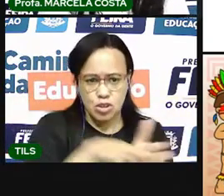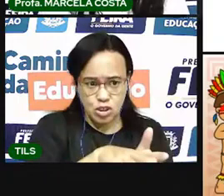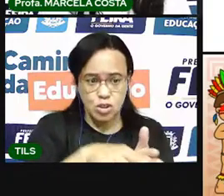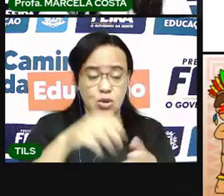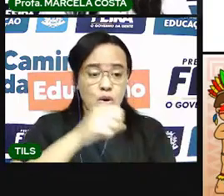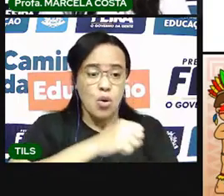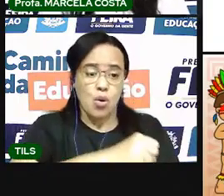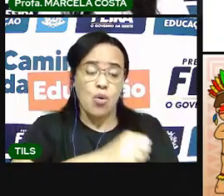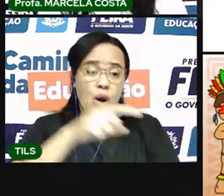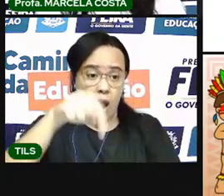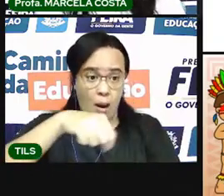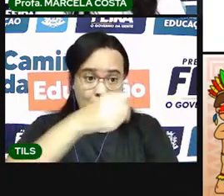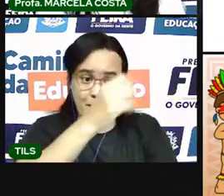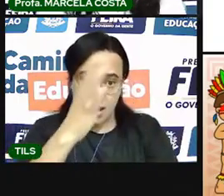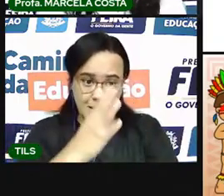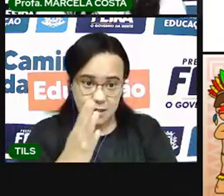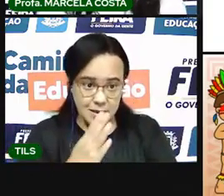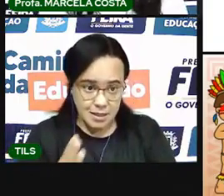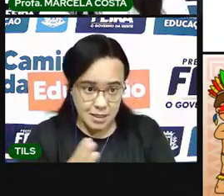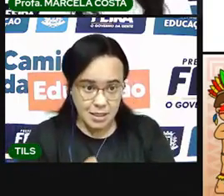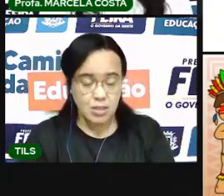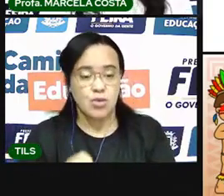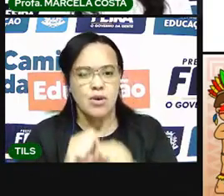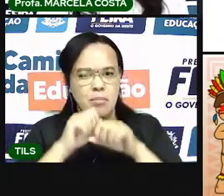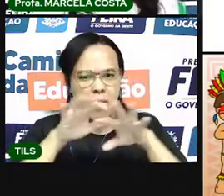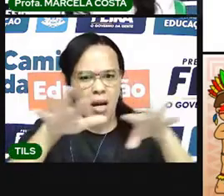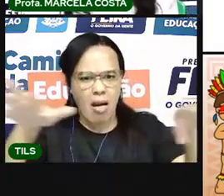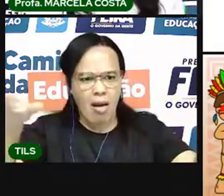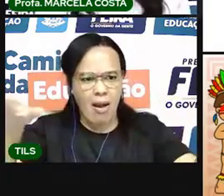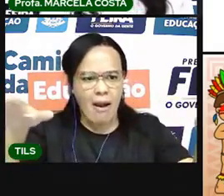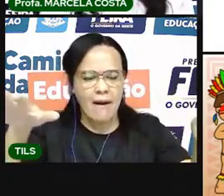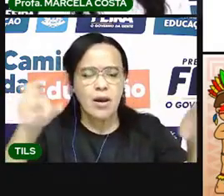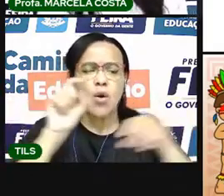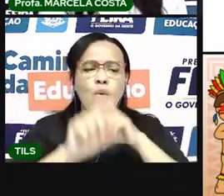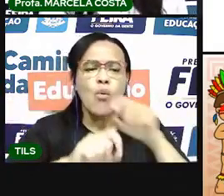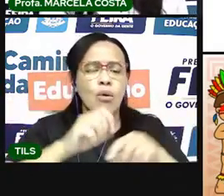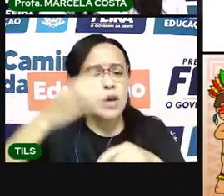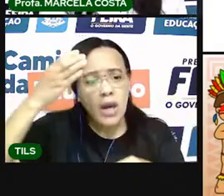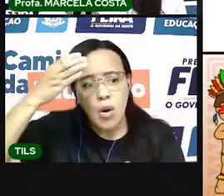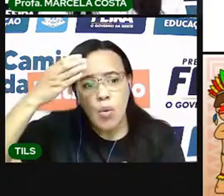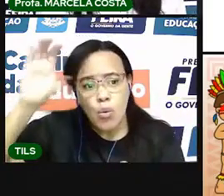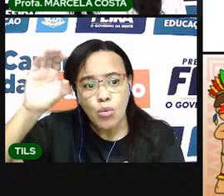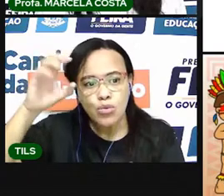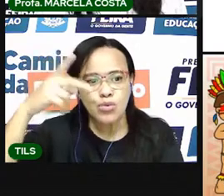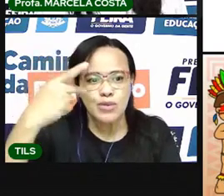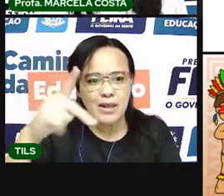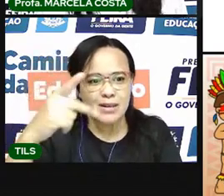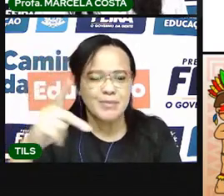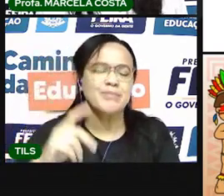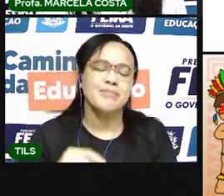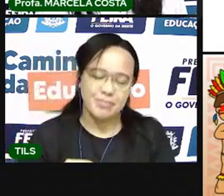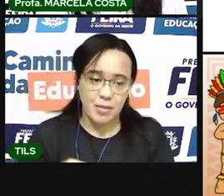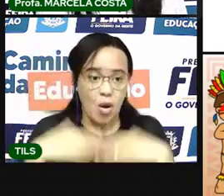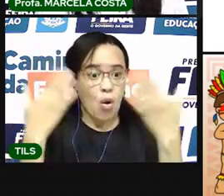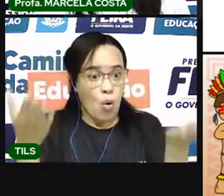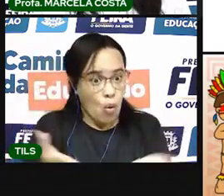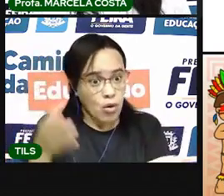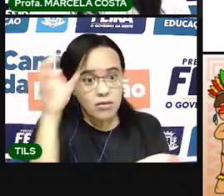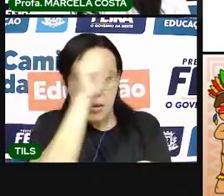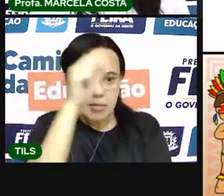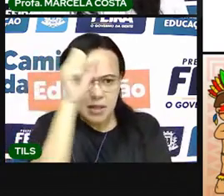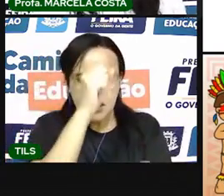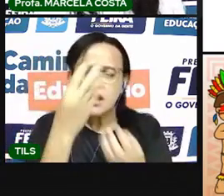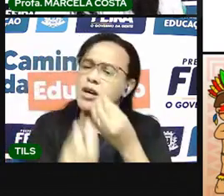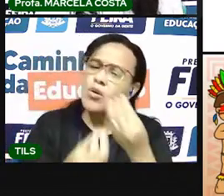nossa cultura. Eu vou falar o nome de algumas pessoas. A gente vai ver como é que a gente escreve o nome dessas pessoas. E você pode ver